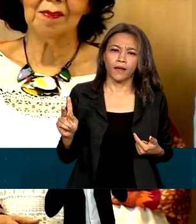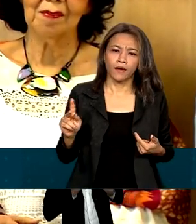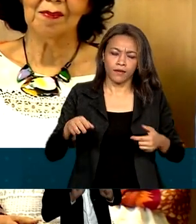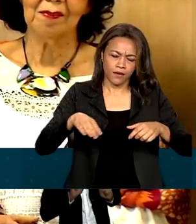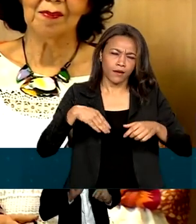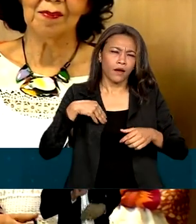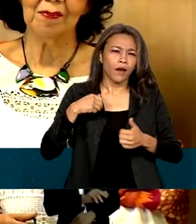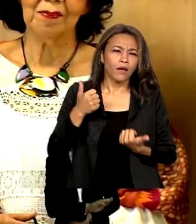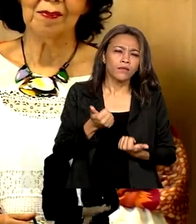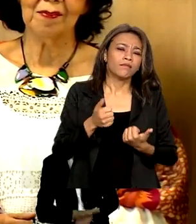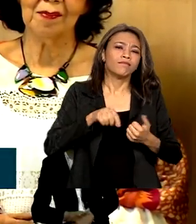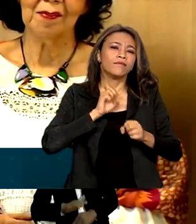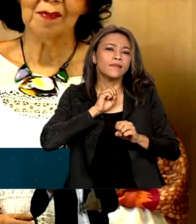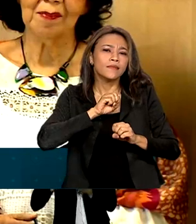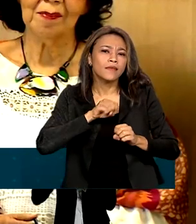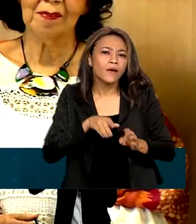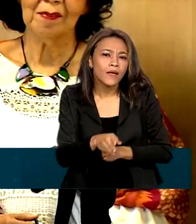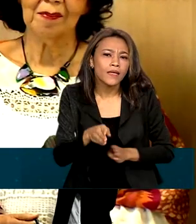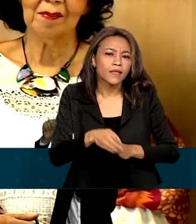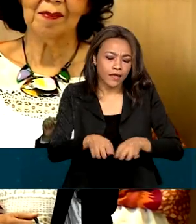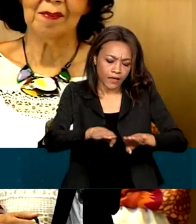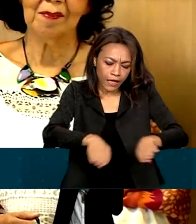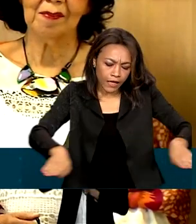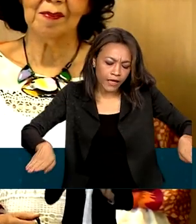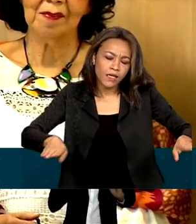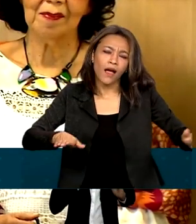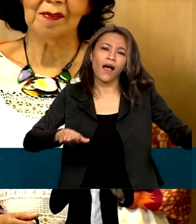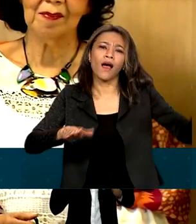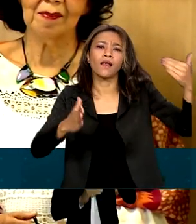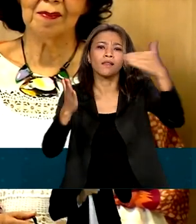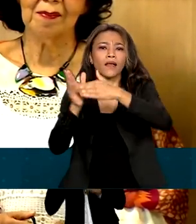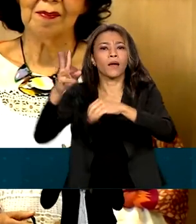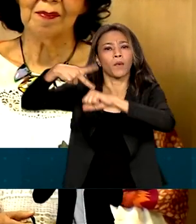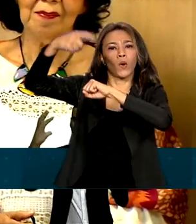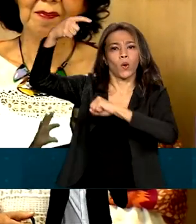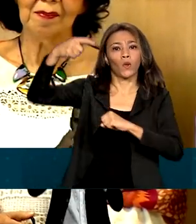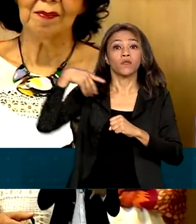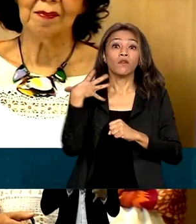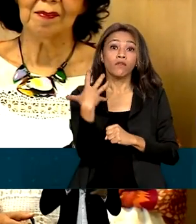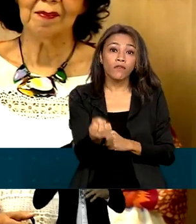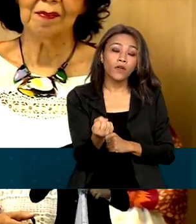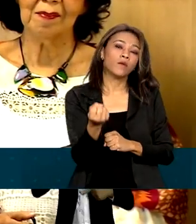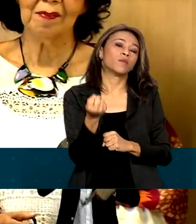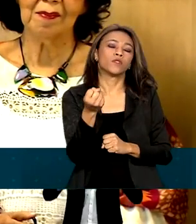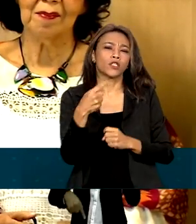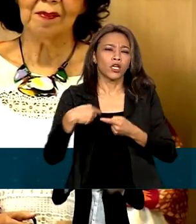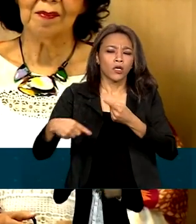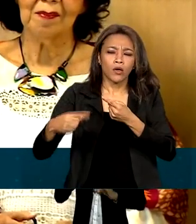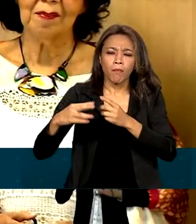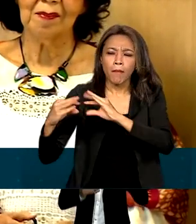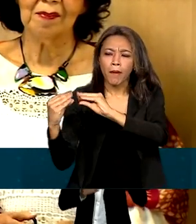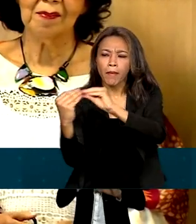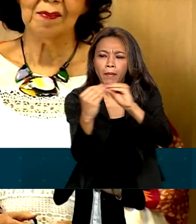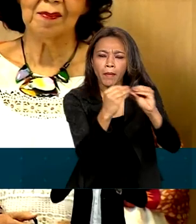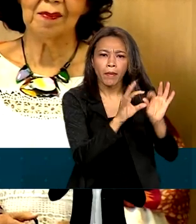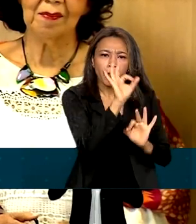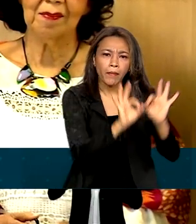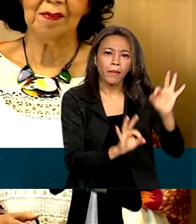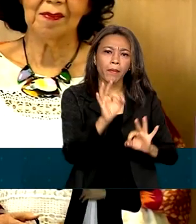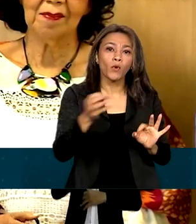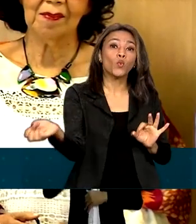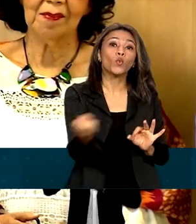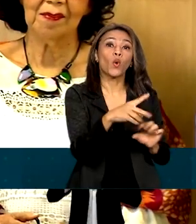até a pós-graduação, uma visão sistêmica, nós vamos rediscutir o novo Plano Nacional da Educação, porque o atual se encerra agora